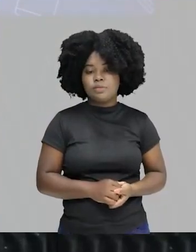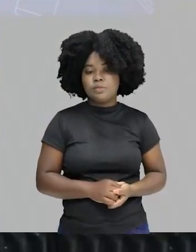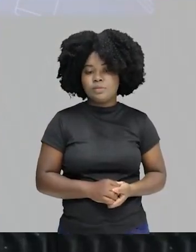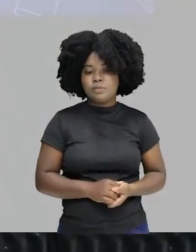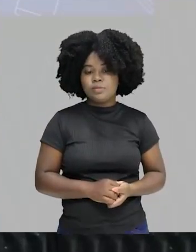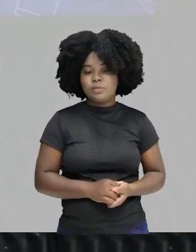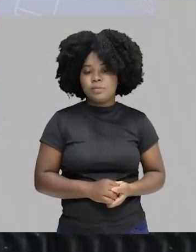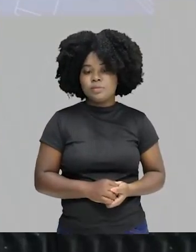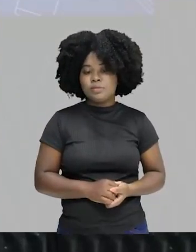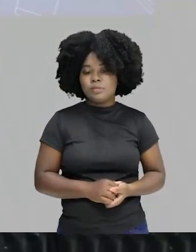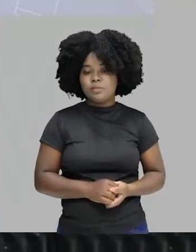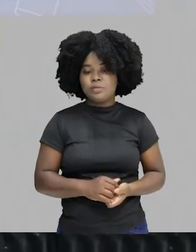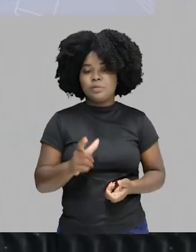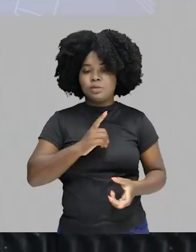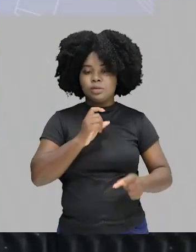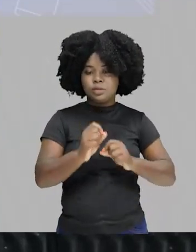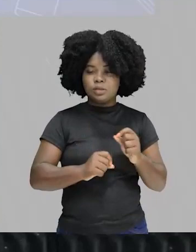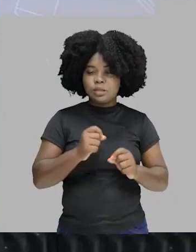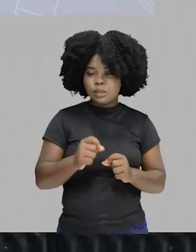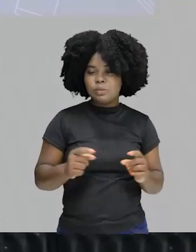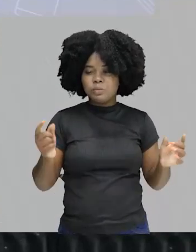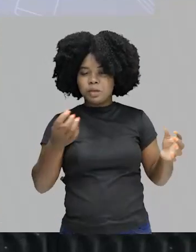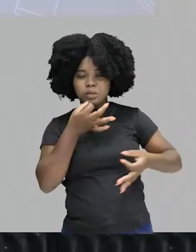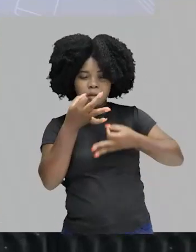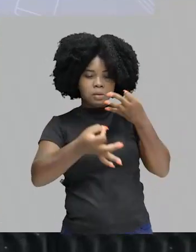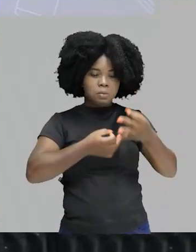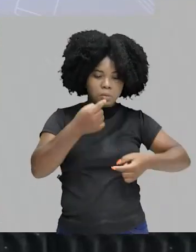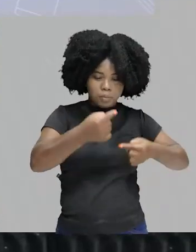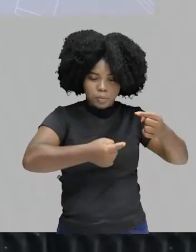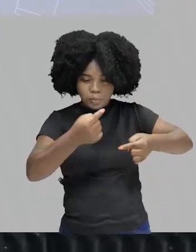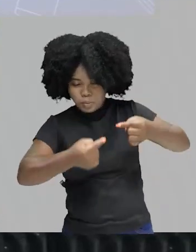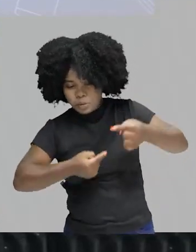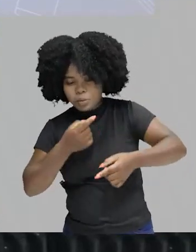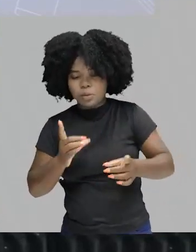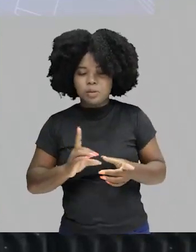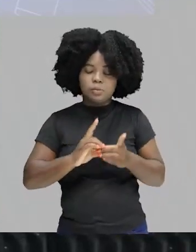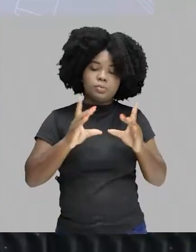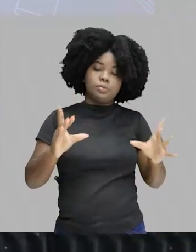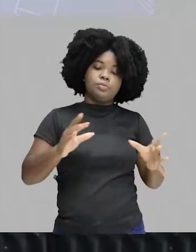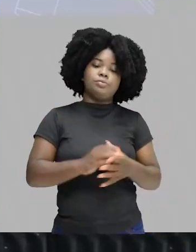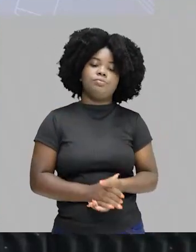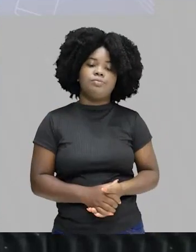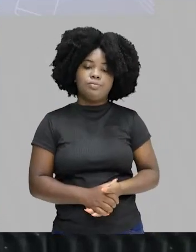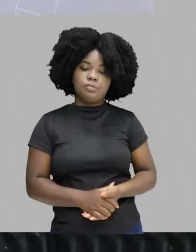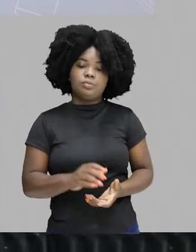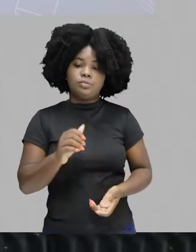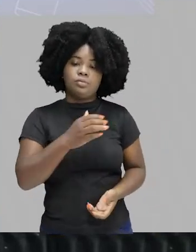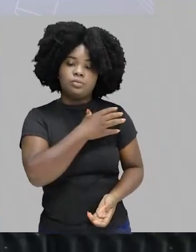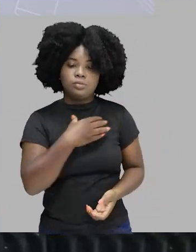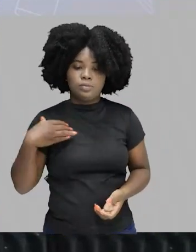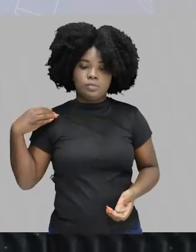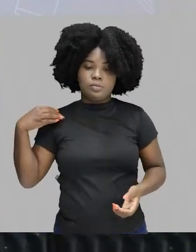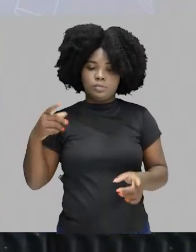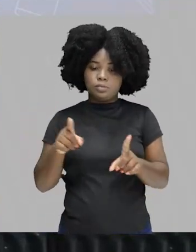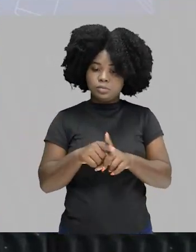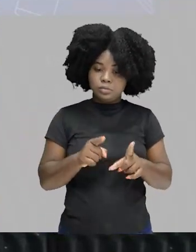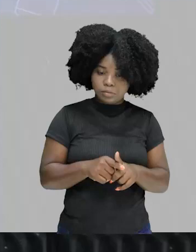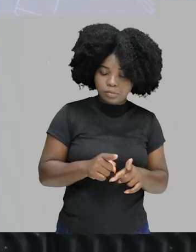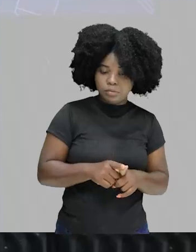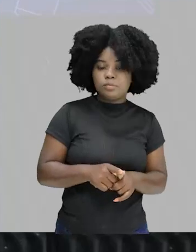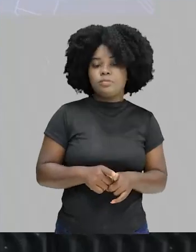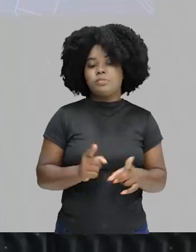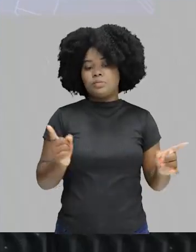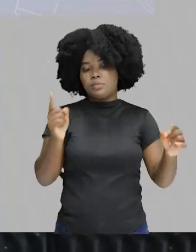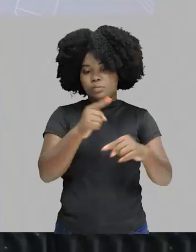Platão, em Sócrates, você percebe uma briga com a democracia muito grande. Em Aristóteles também ele vai trazer isso. E eles vão todos